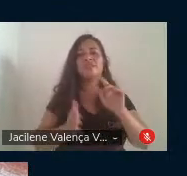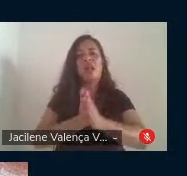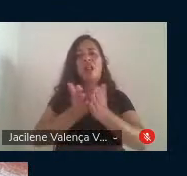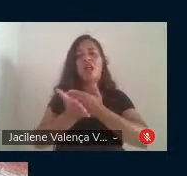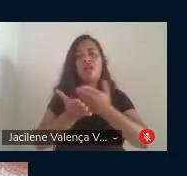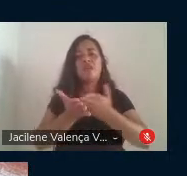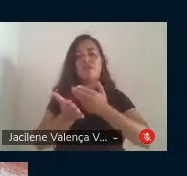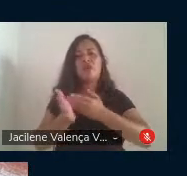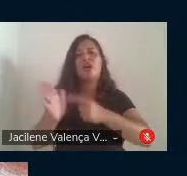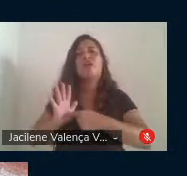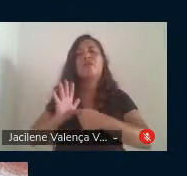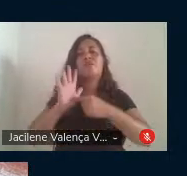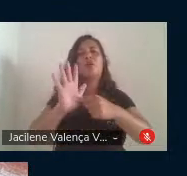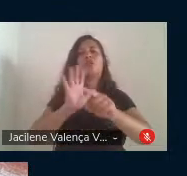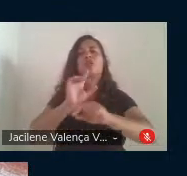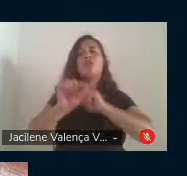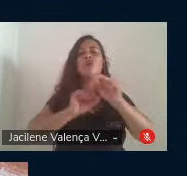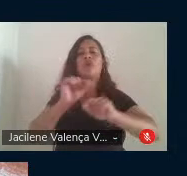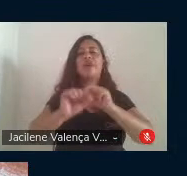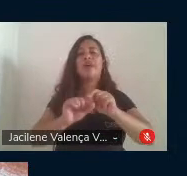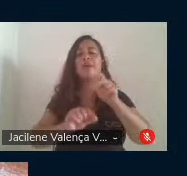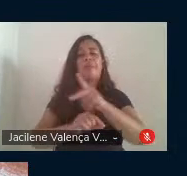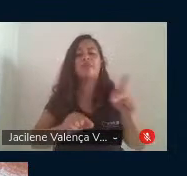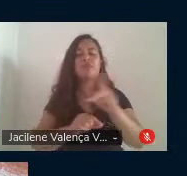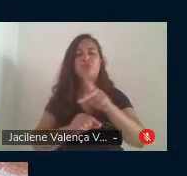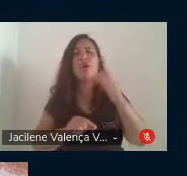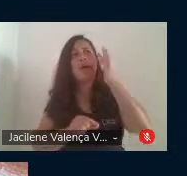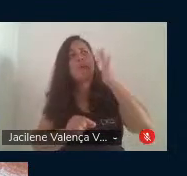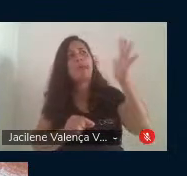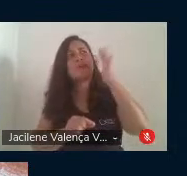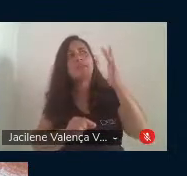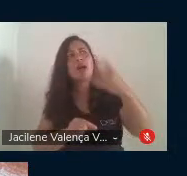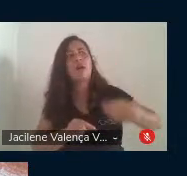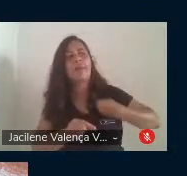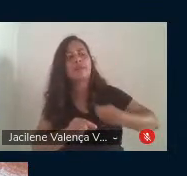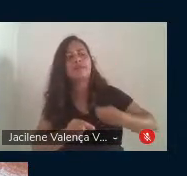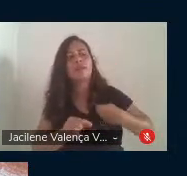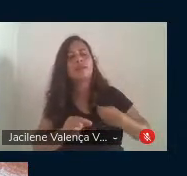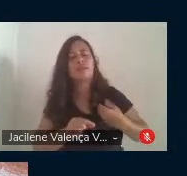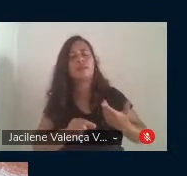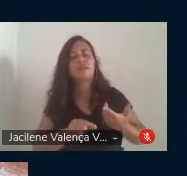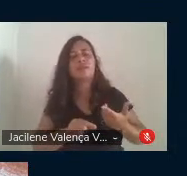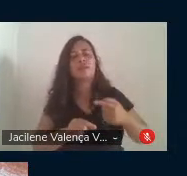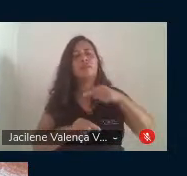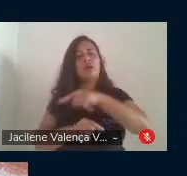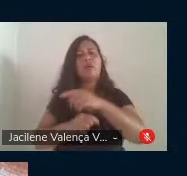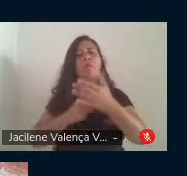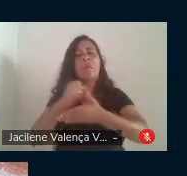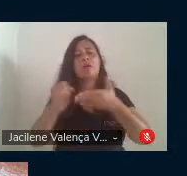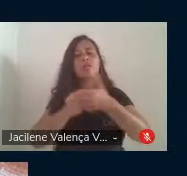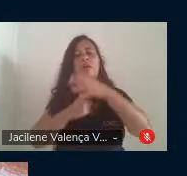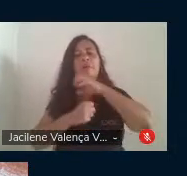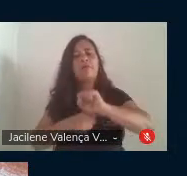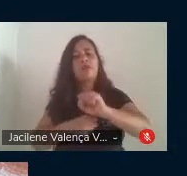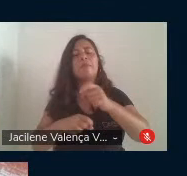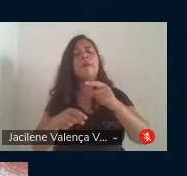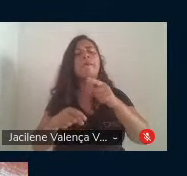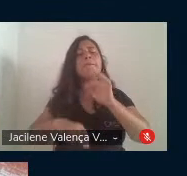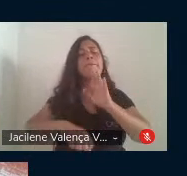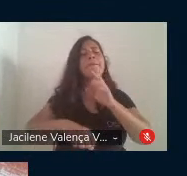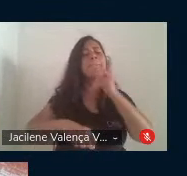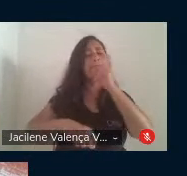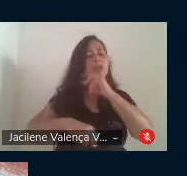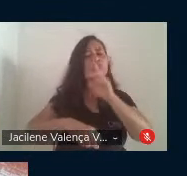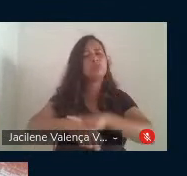buscar trazer esse educador para pensar o tempo presente com base nas obras de Freire, mas ao mesmo tempo faz o